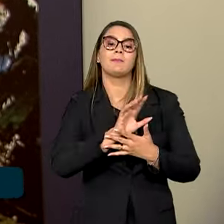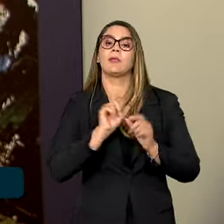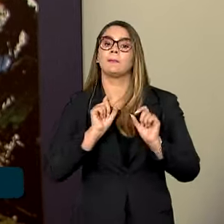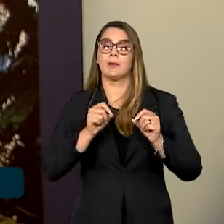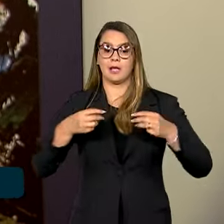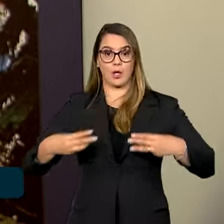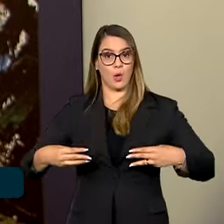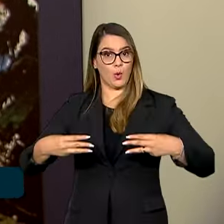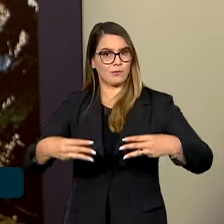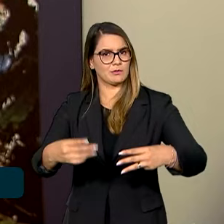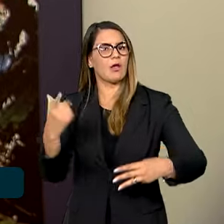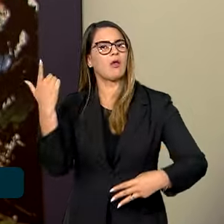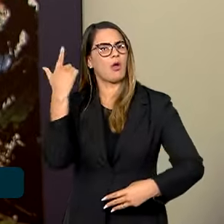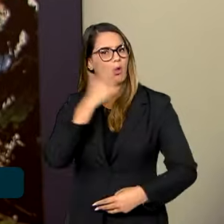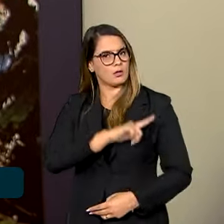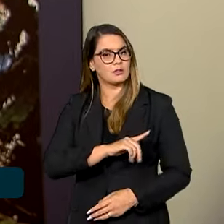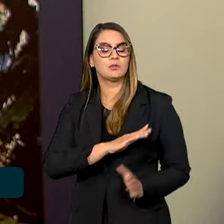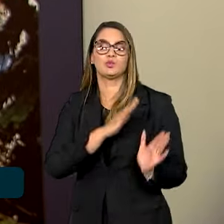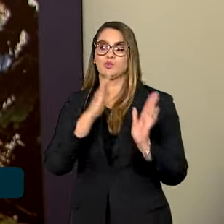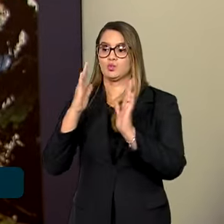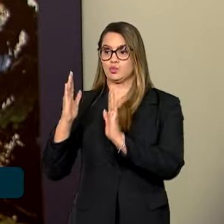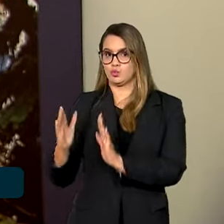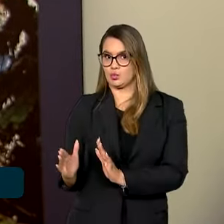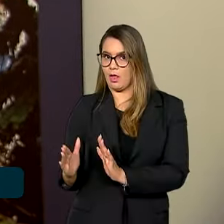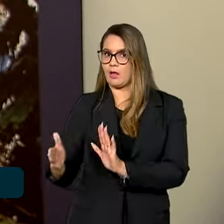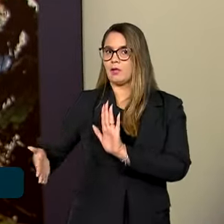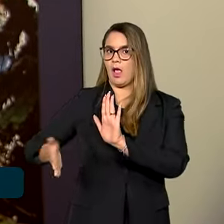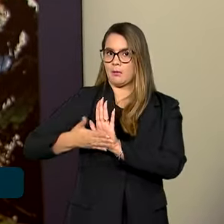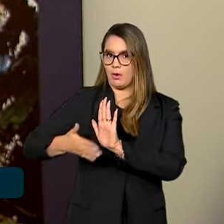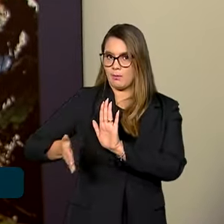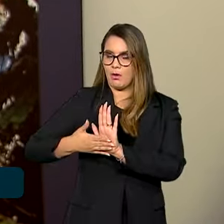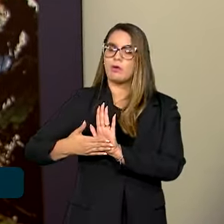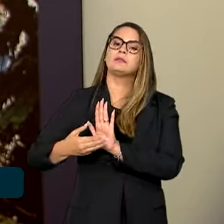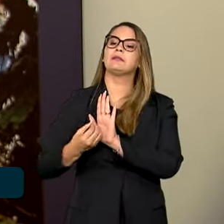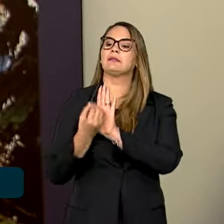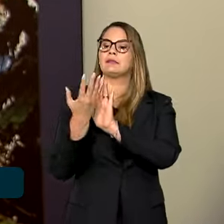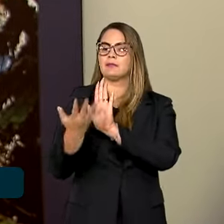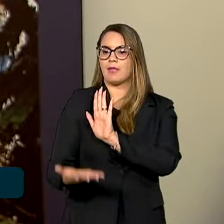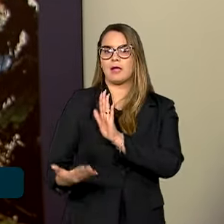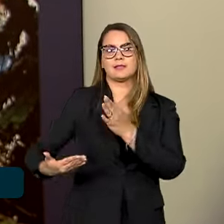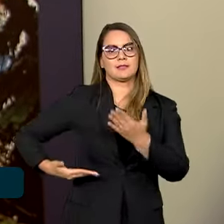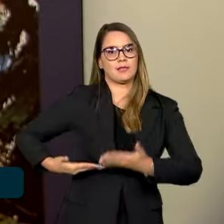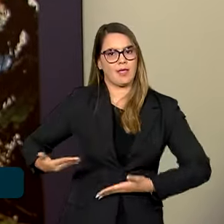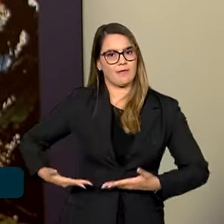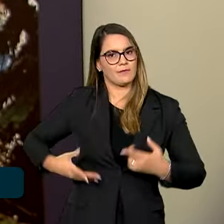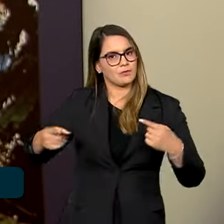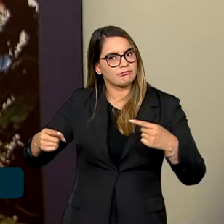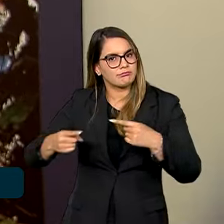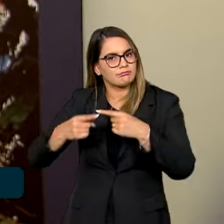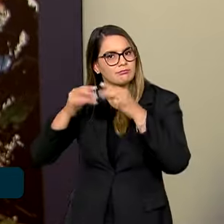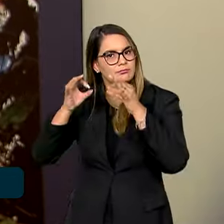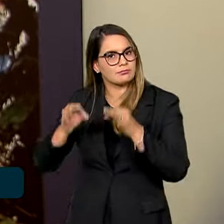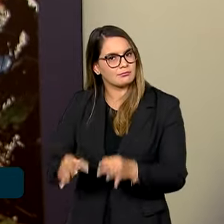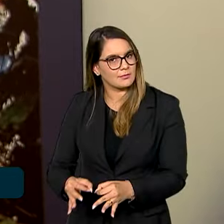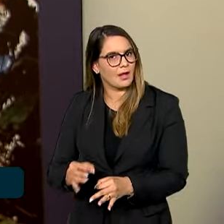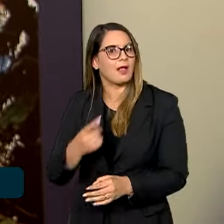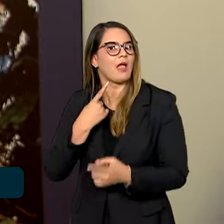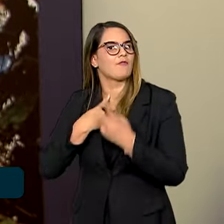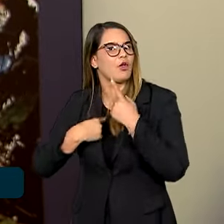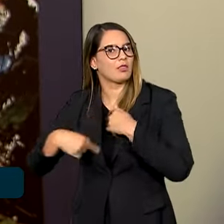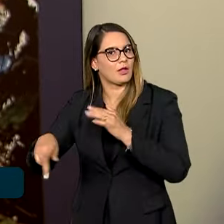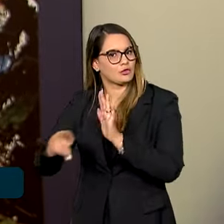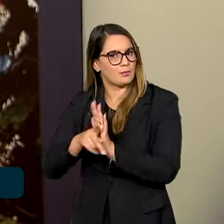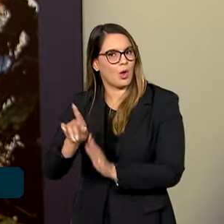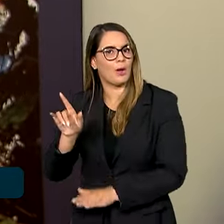Ministério possa dar conta, de um lado, da missão de prestar os serviços adequados, como é o desejo do presidente